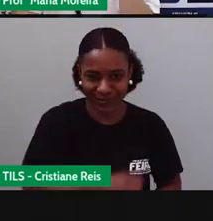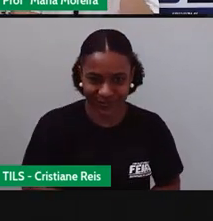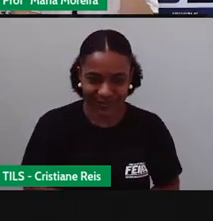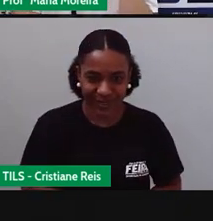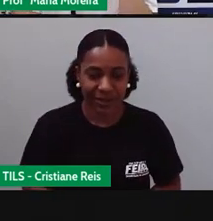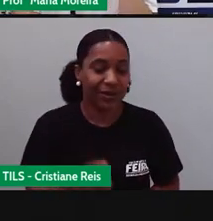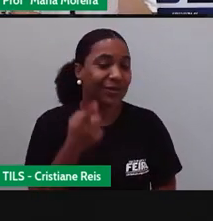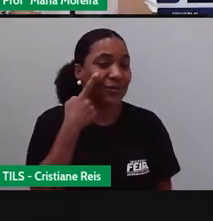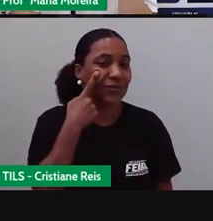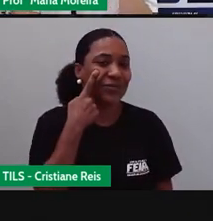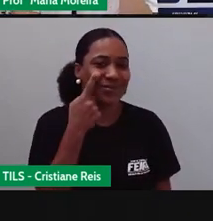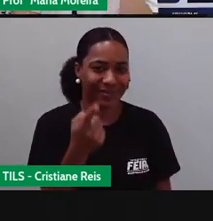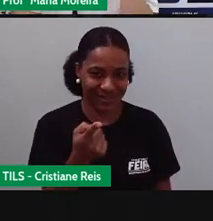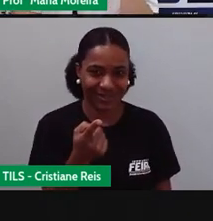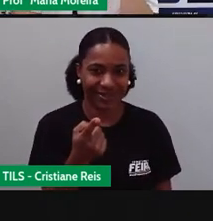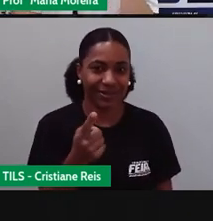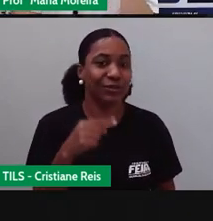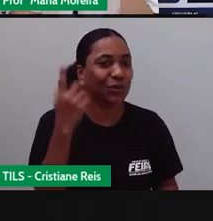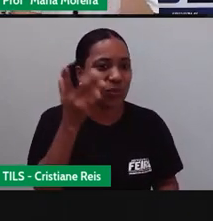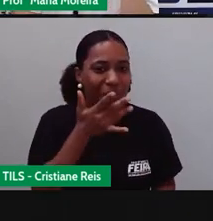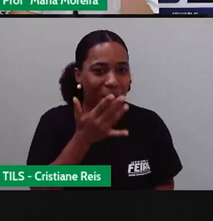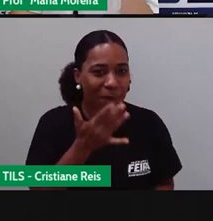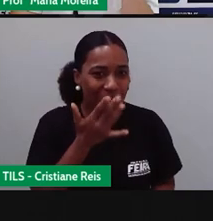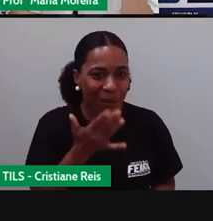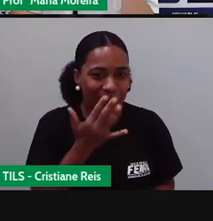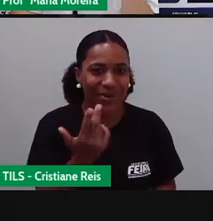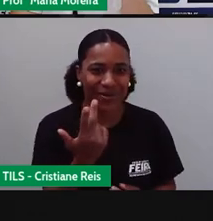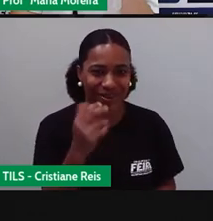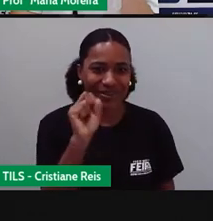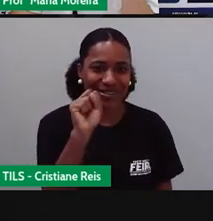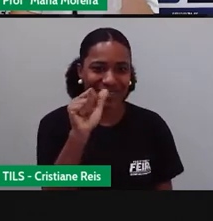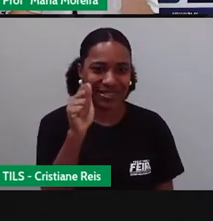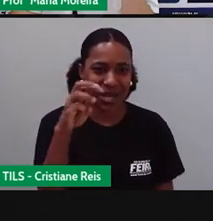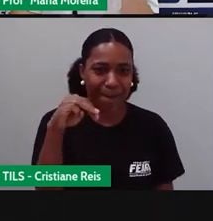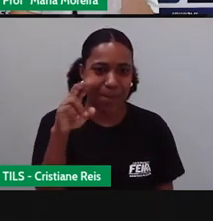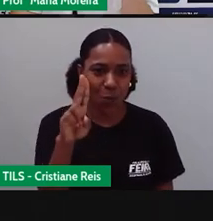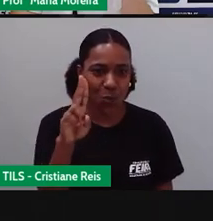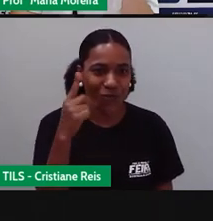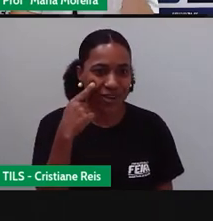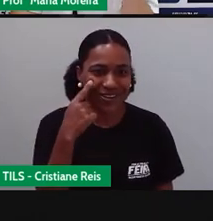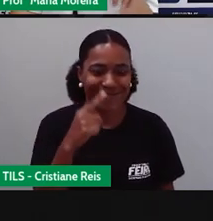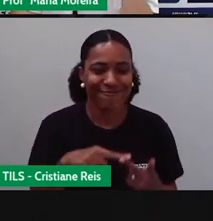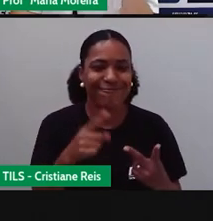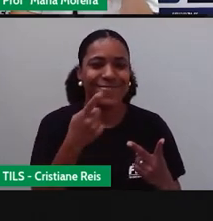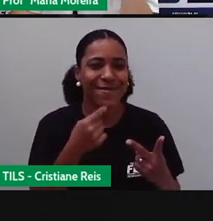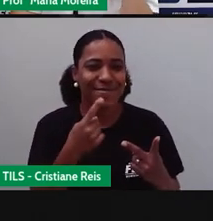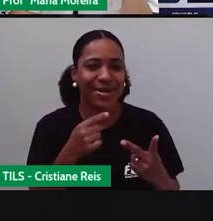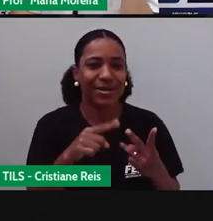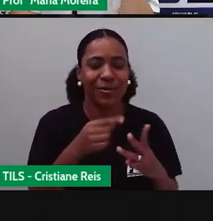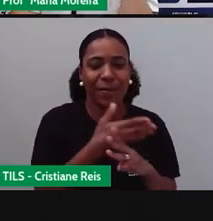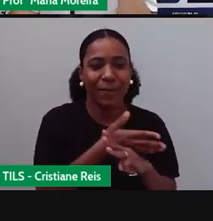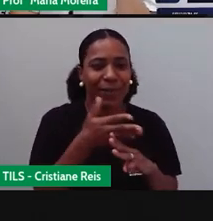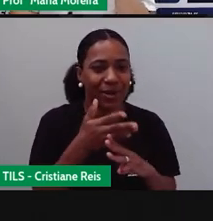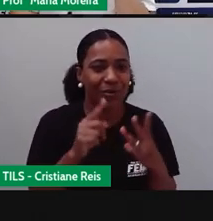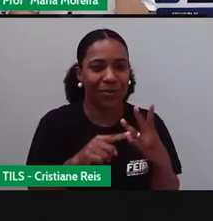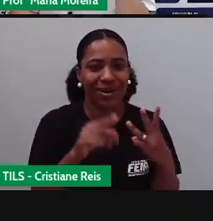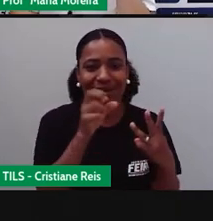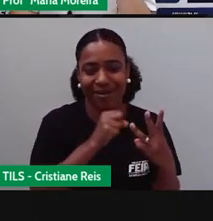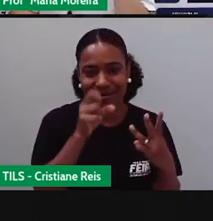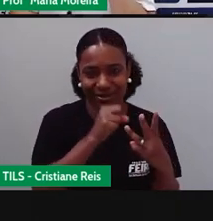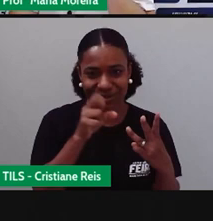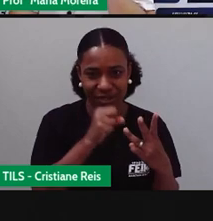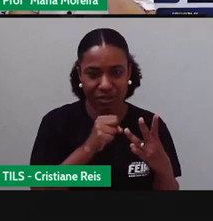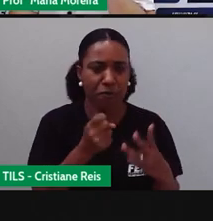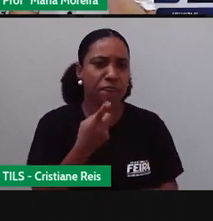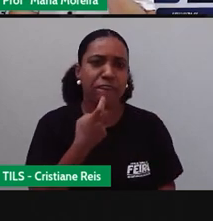aqui a gente já tem de novo as três cores do SAMU. Vermelho, branco, né, isso e o laranja. E outra coisa, esse vermelho